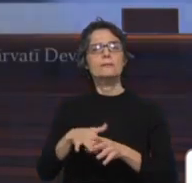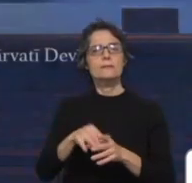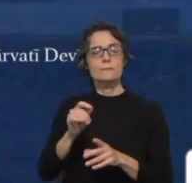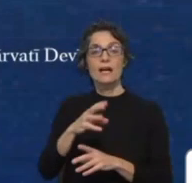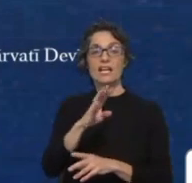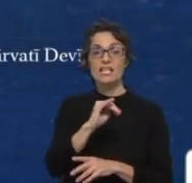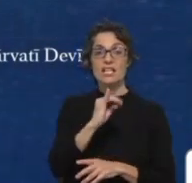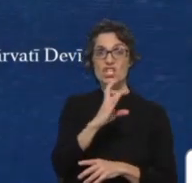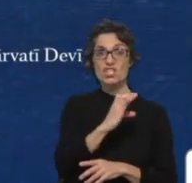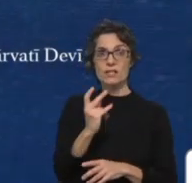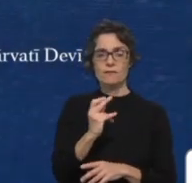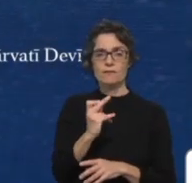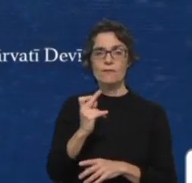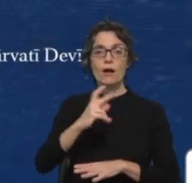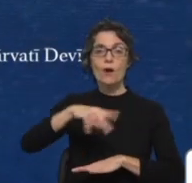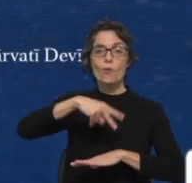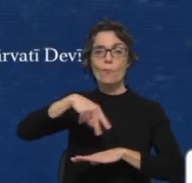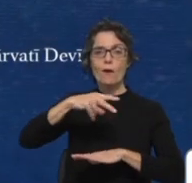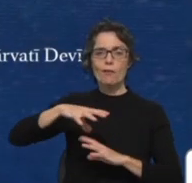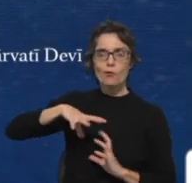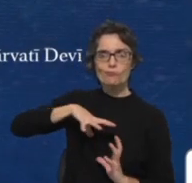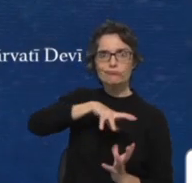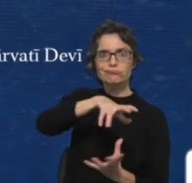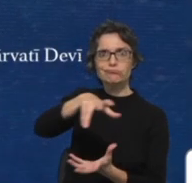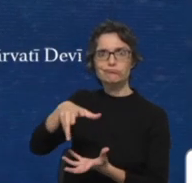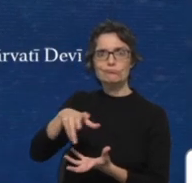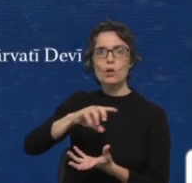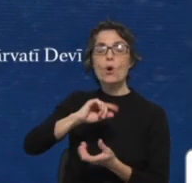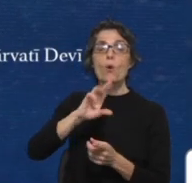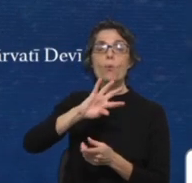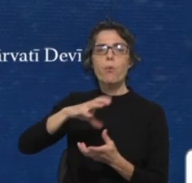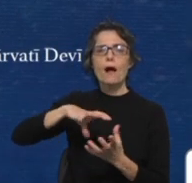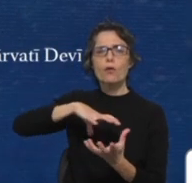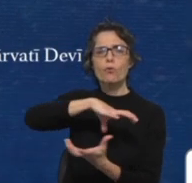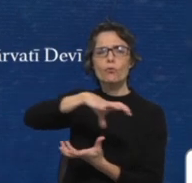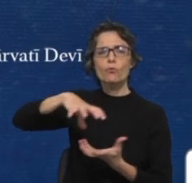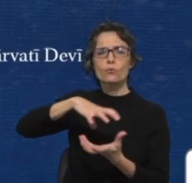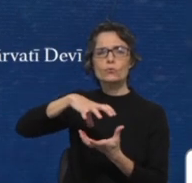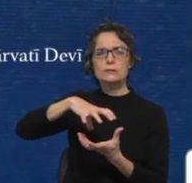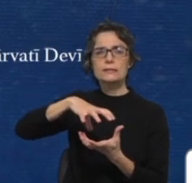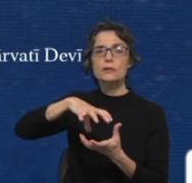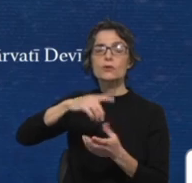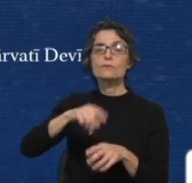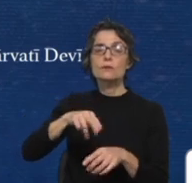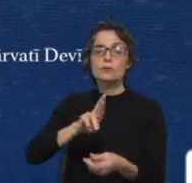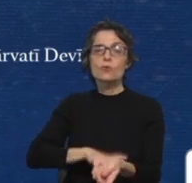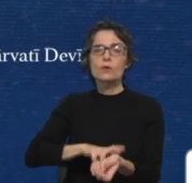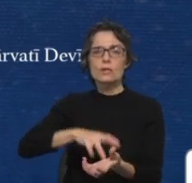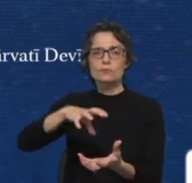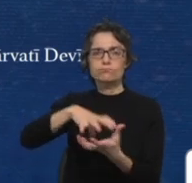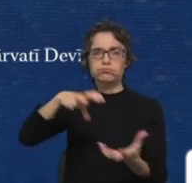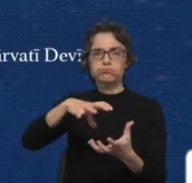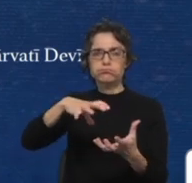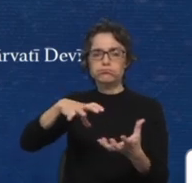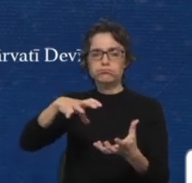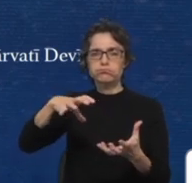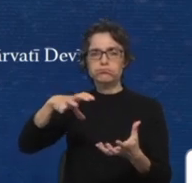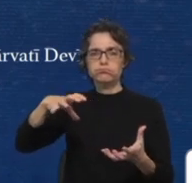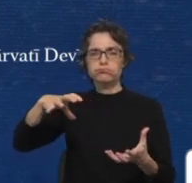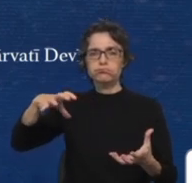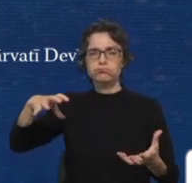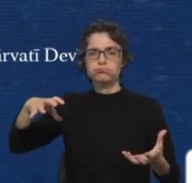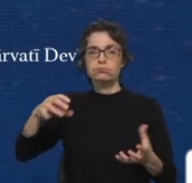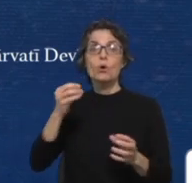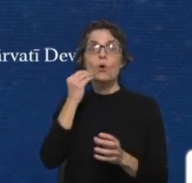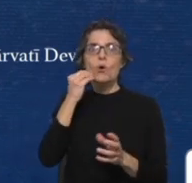conhecido como bailarino cósmico. No final de cada ciclo universal, Shiva marca o ritmo do colapso e expansão do universo com os